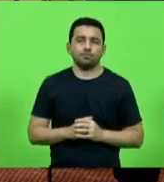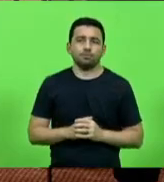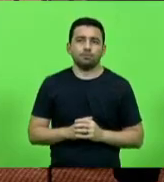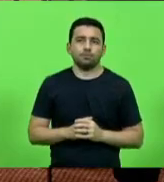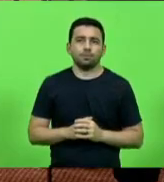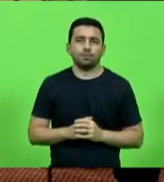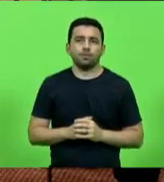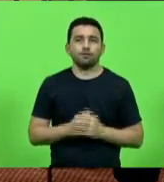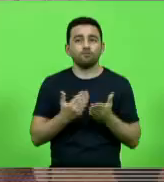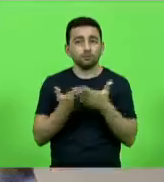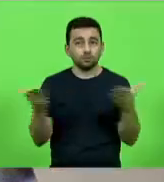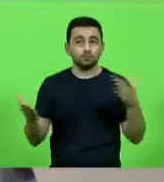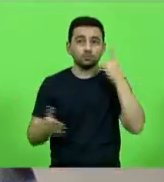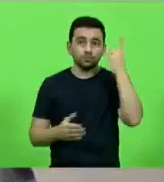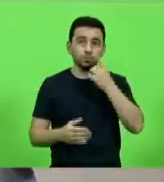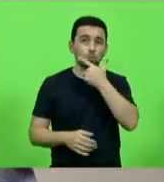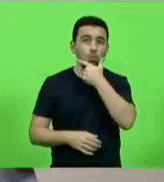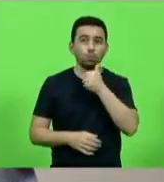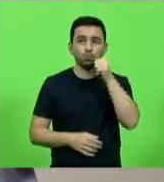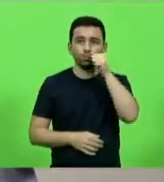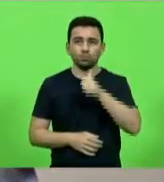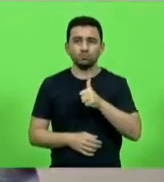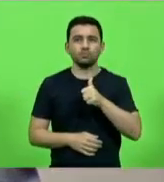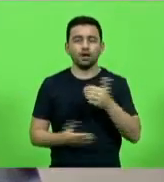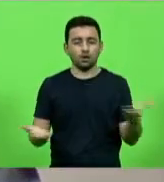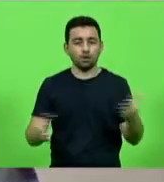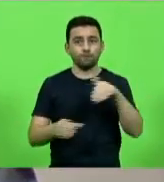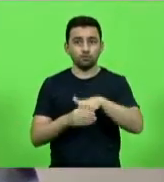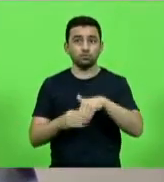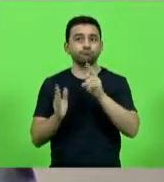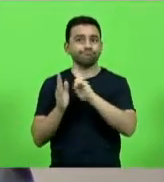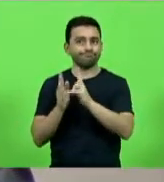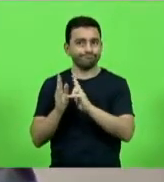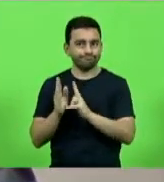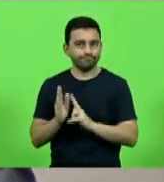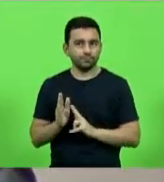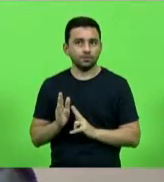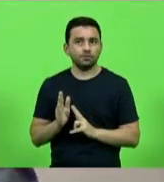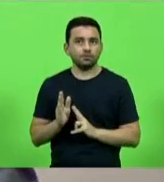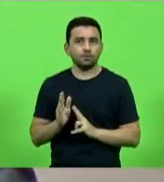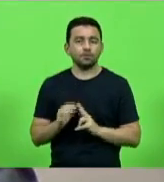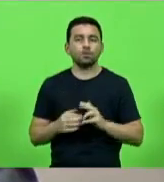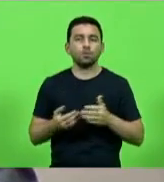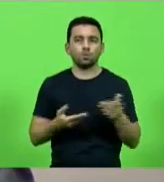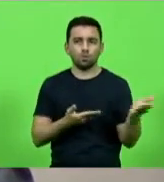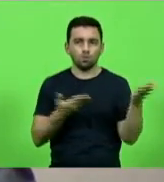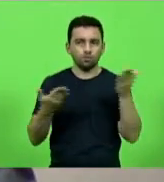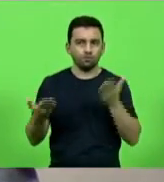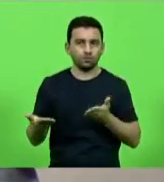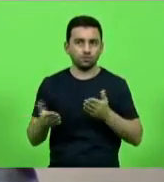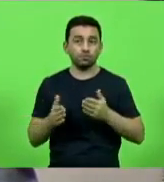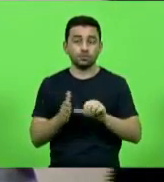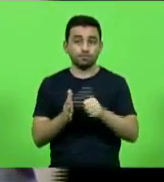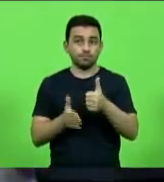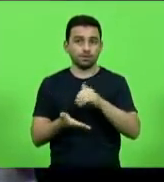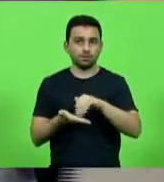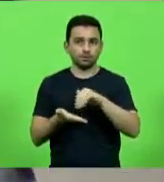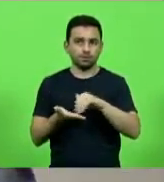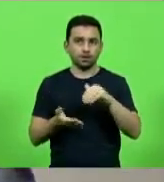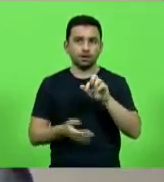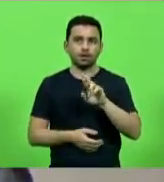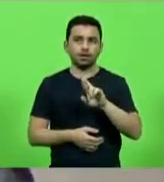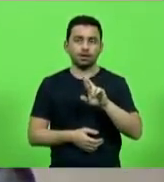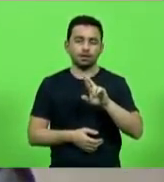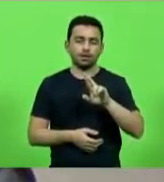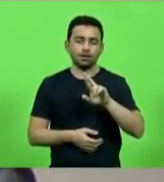Senhoras e senhores deputados e deputadas, a votação será nominal e convido o senhor primeiro secretário e deputado Ricardo Alba para proceder à